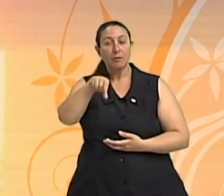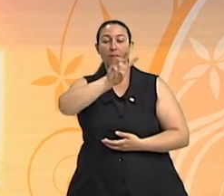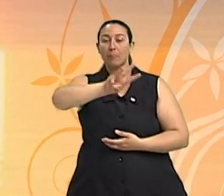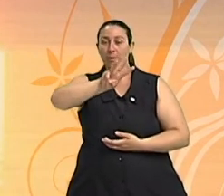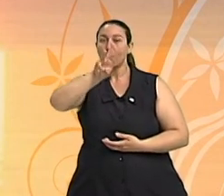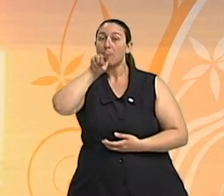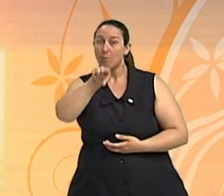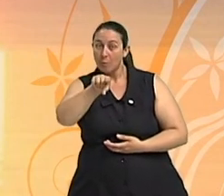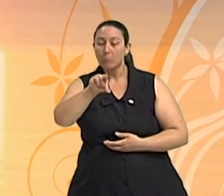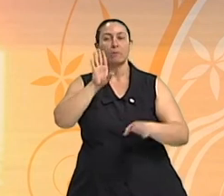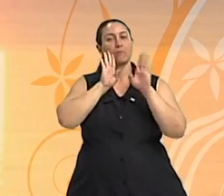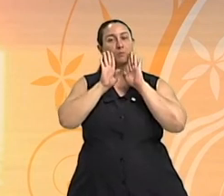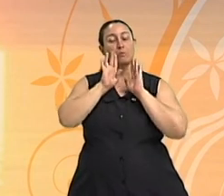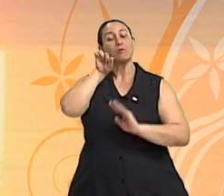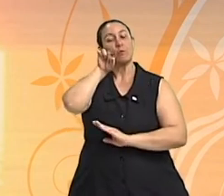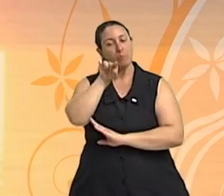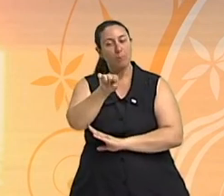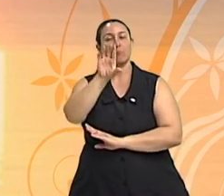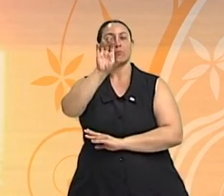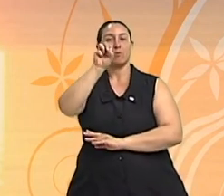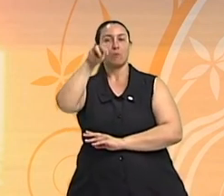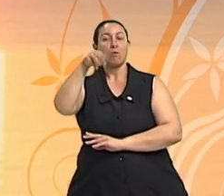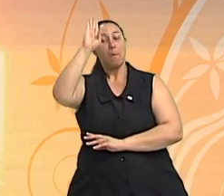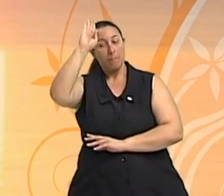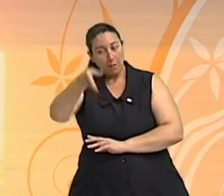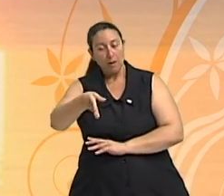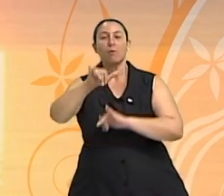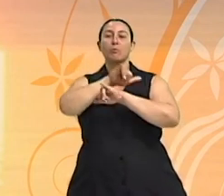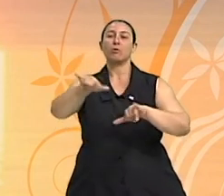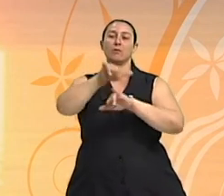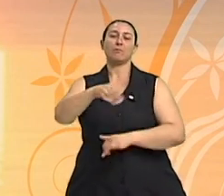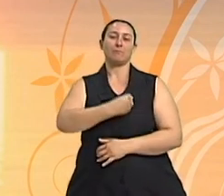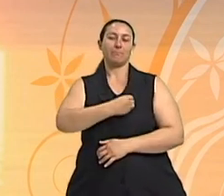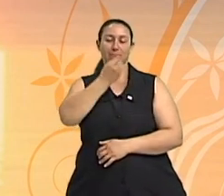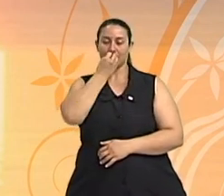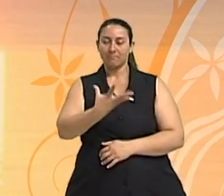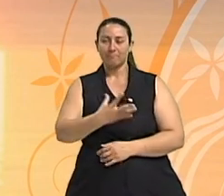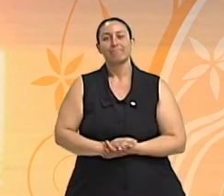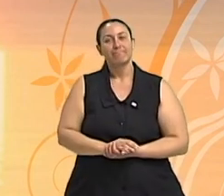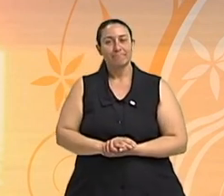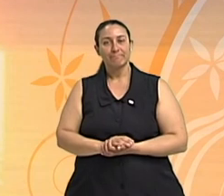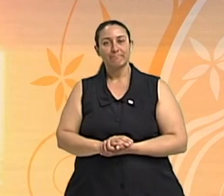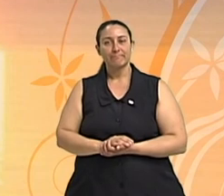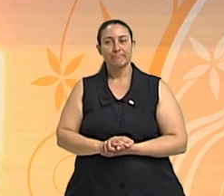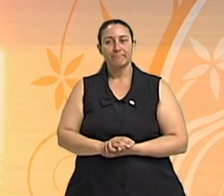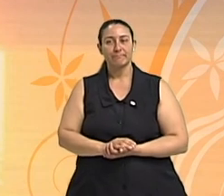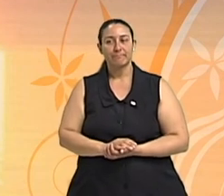.facebook.com.br Programa Viva Bem